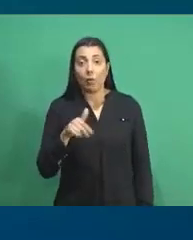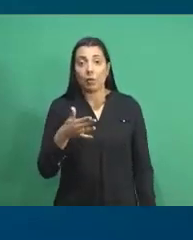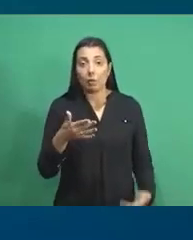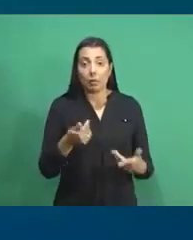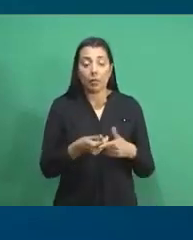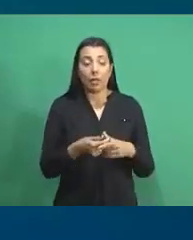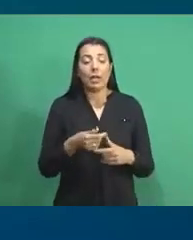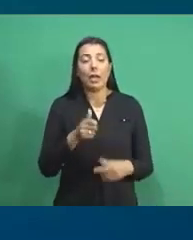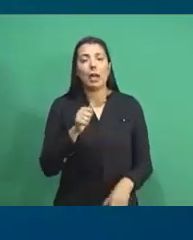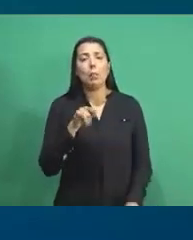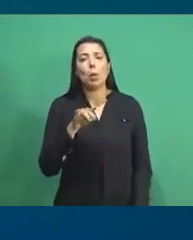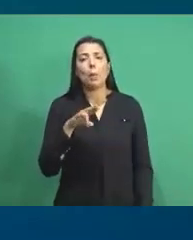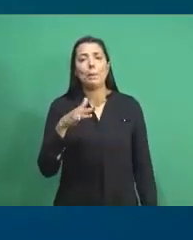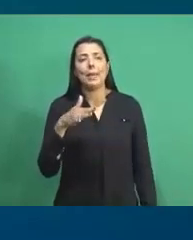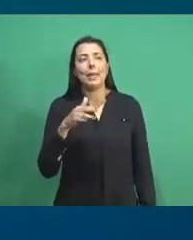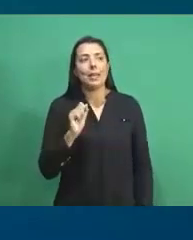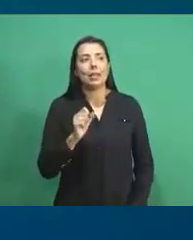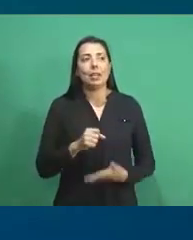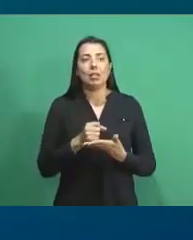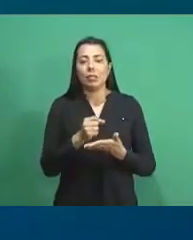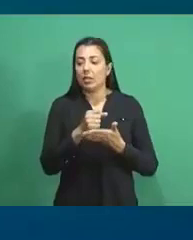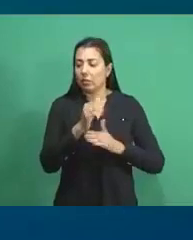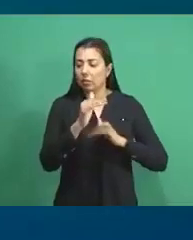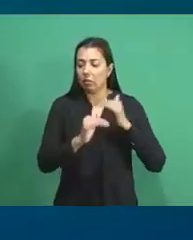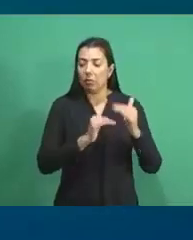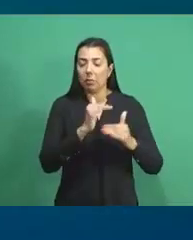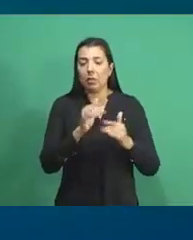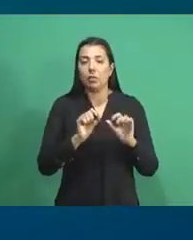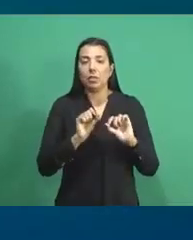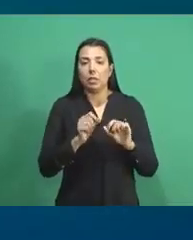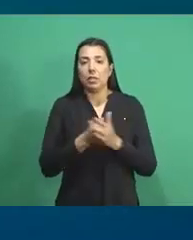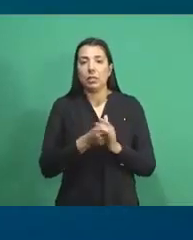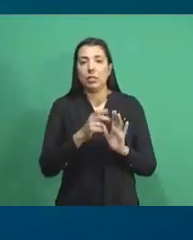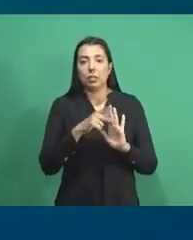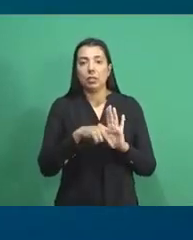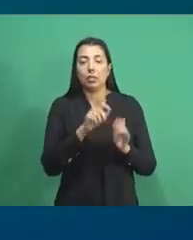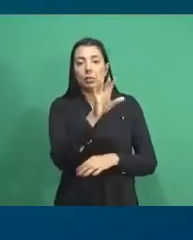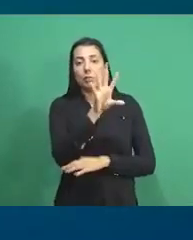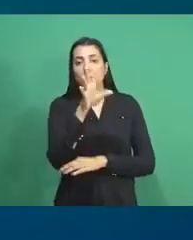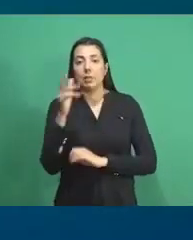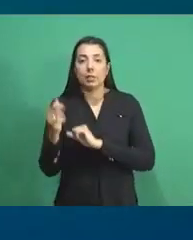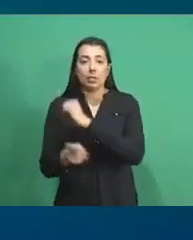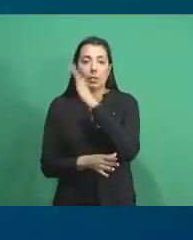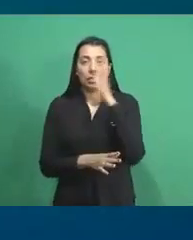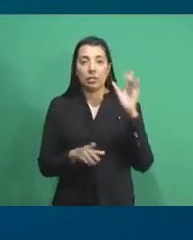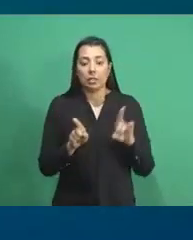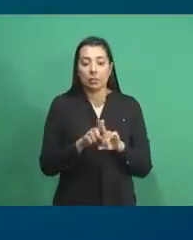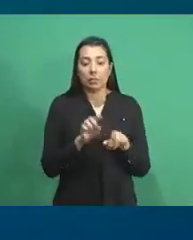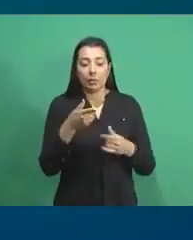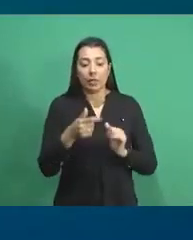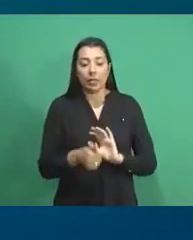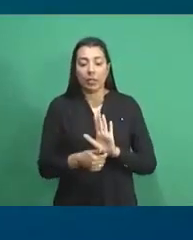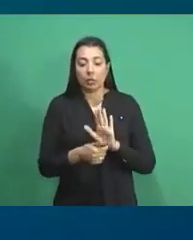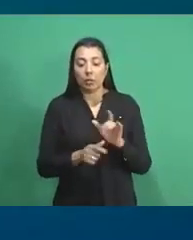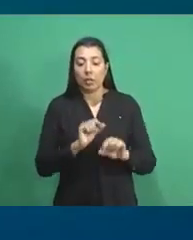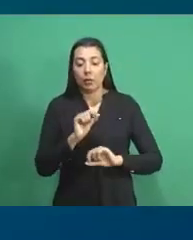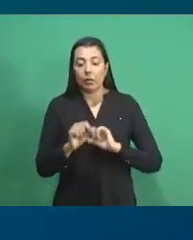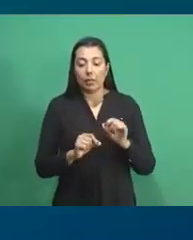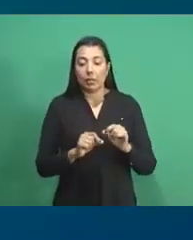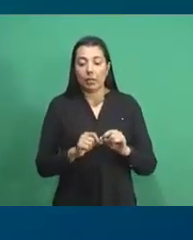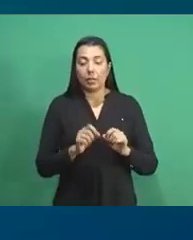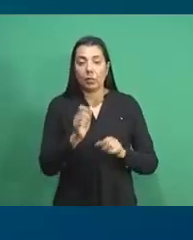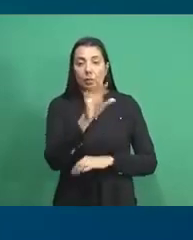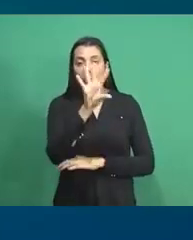substância que favorece o crescimento de plantas e, consequentemente, vai nos ajudar no